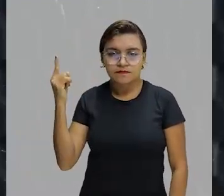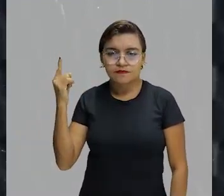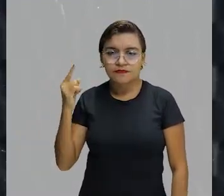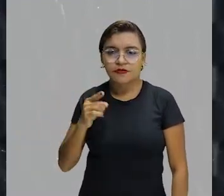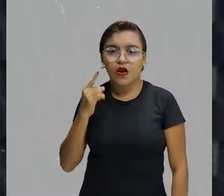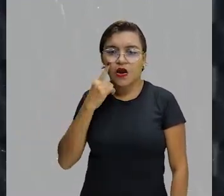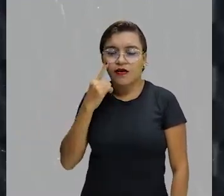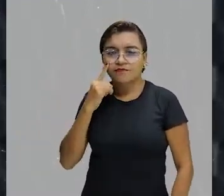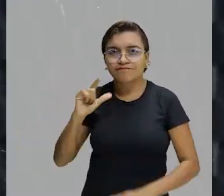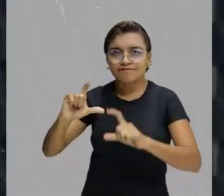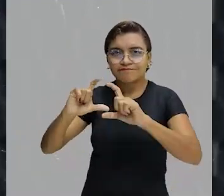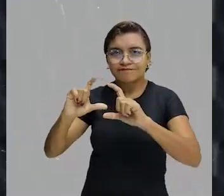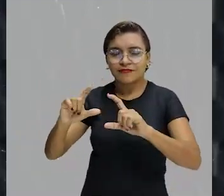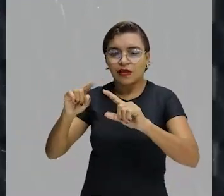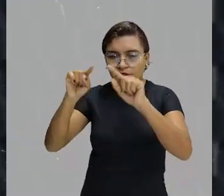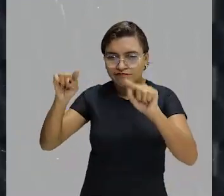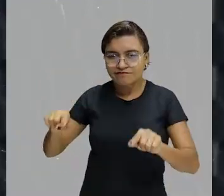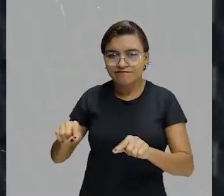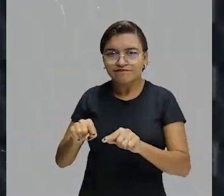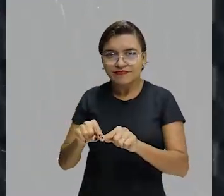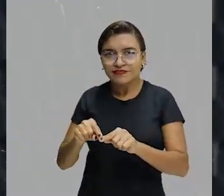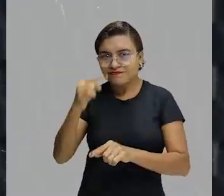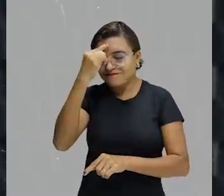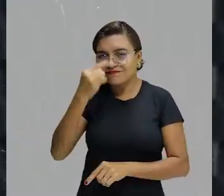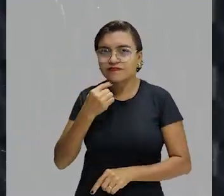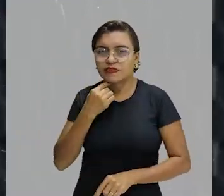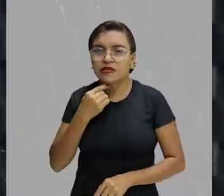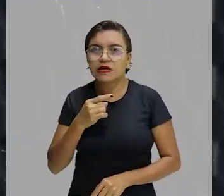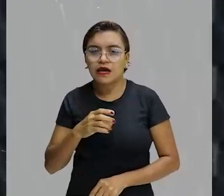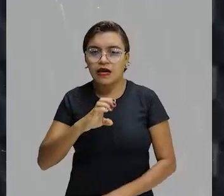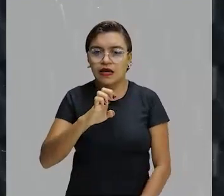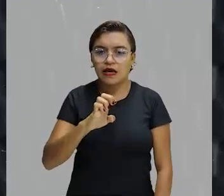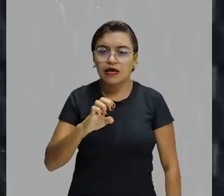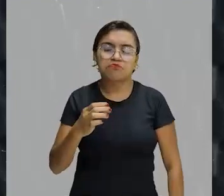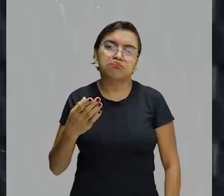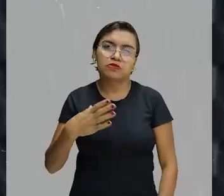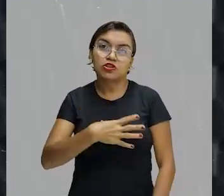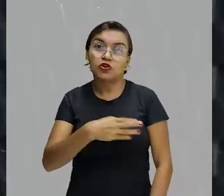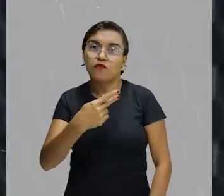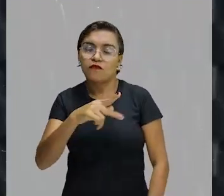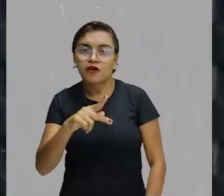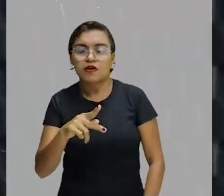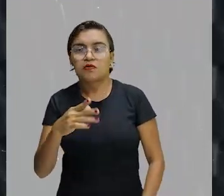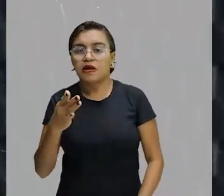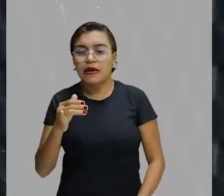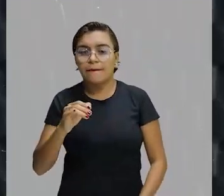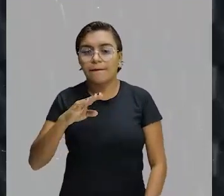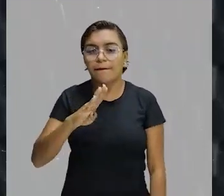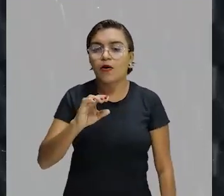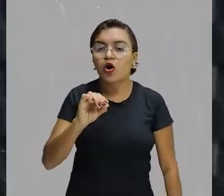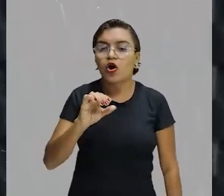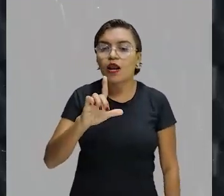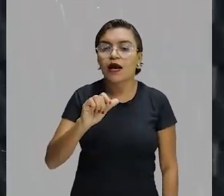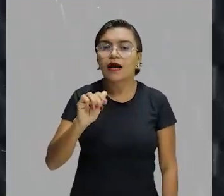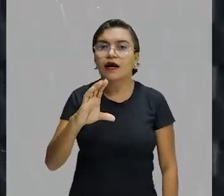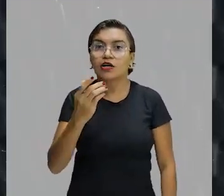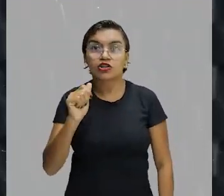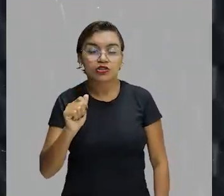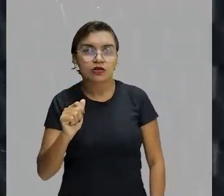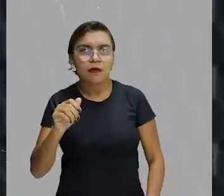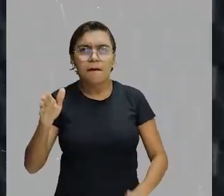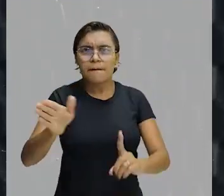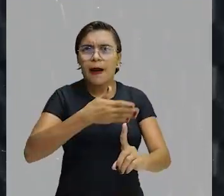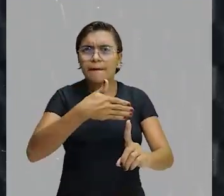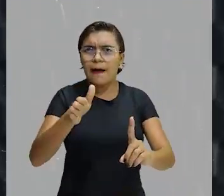bolacha. Aí a gente pode fazer duas interpretações. Encher ele de bolacha, de tapas. Lembrando que não pode, turma.